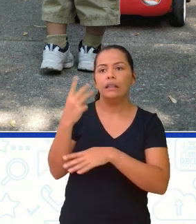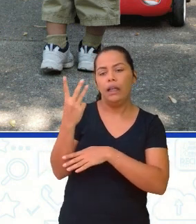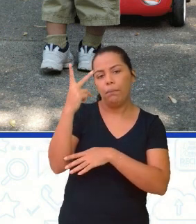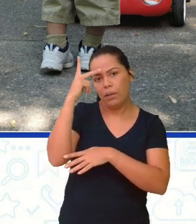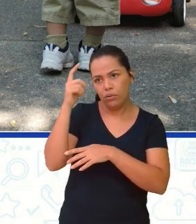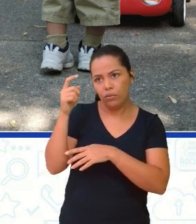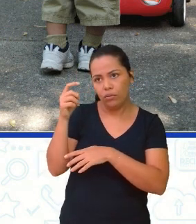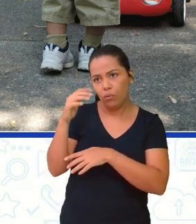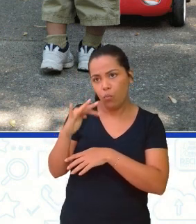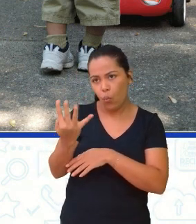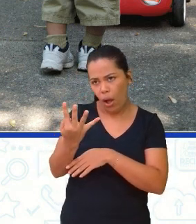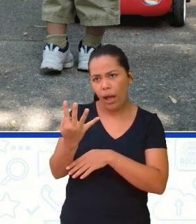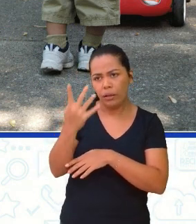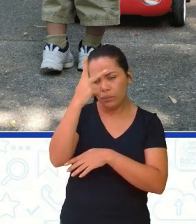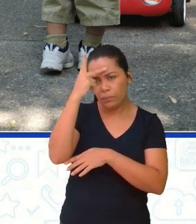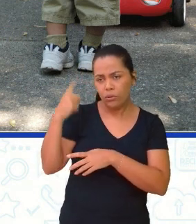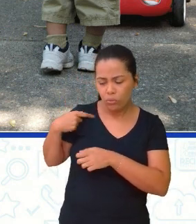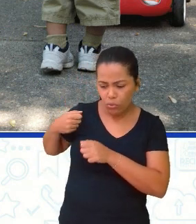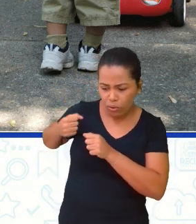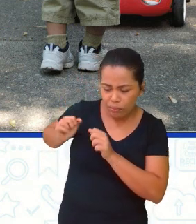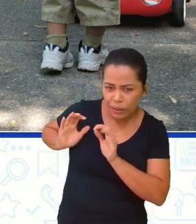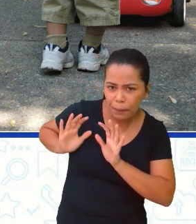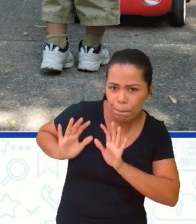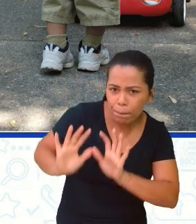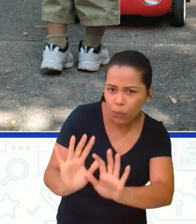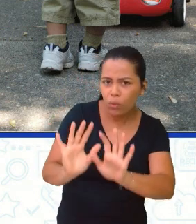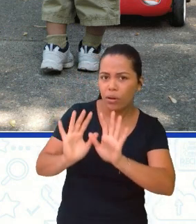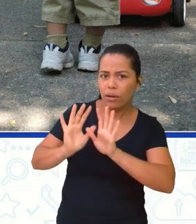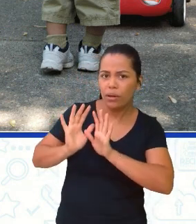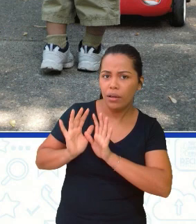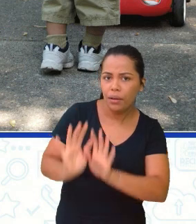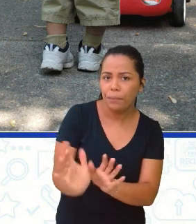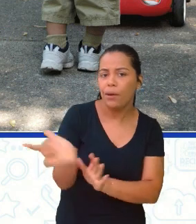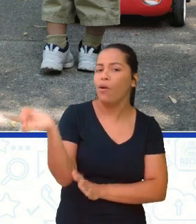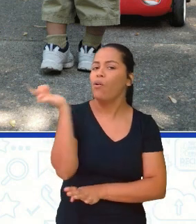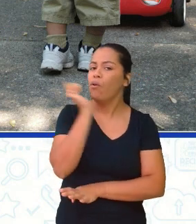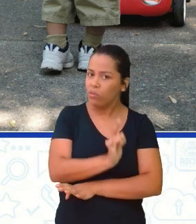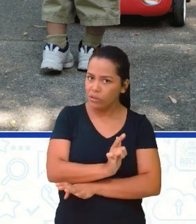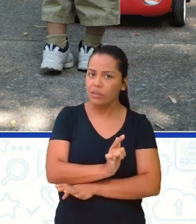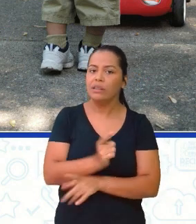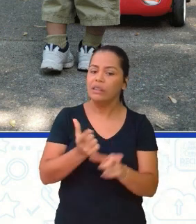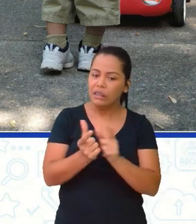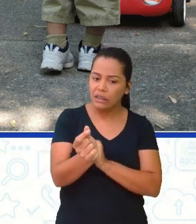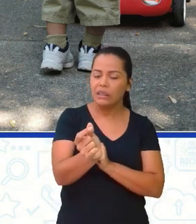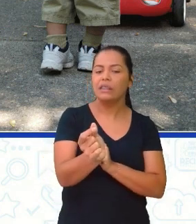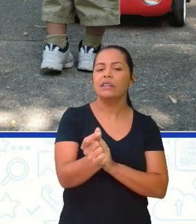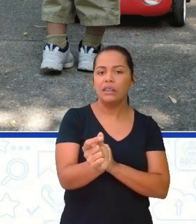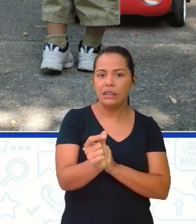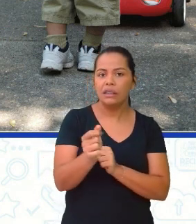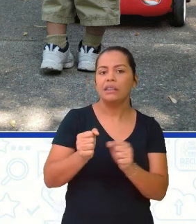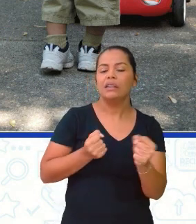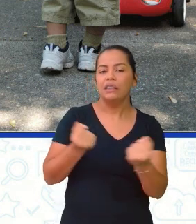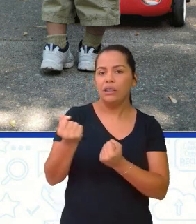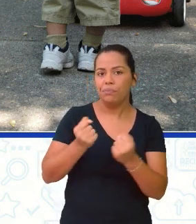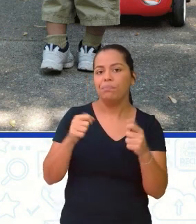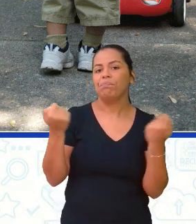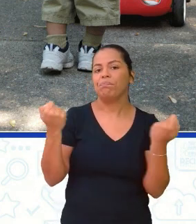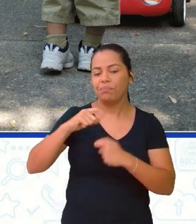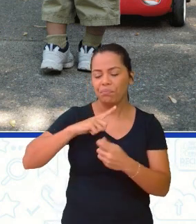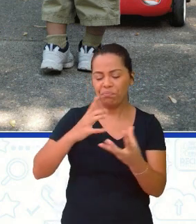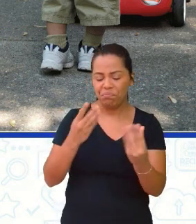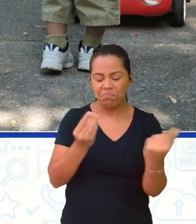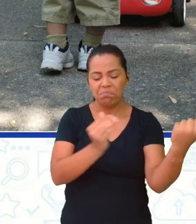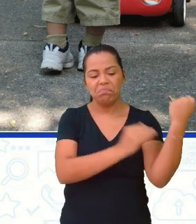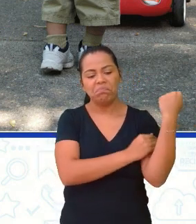desatolar. Acredito que eles estão em algumas dunas, e é preciso desenvolver aí uma força muito